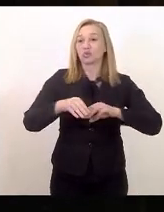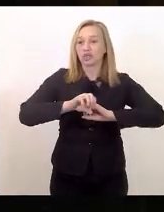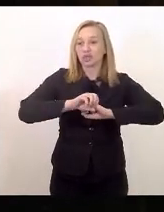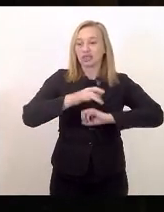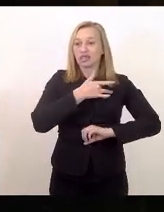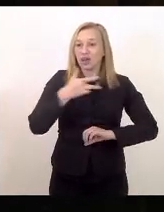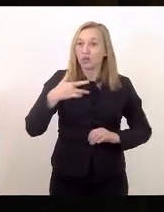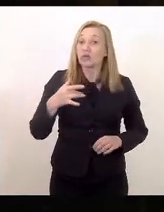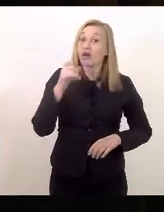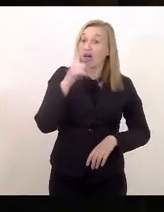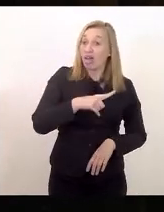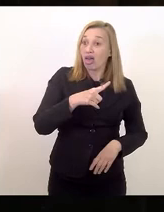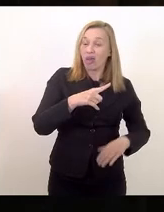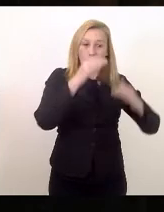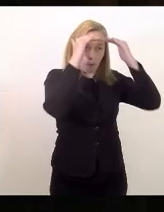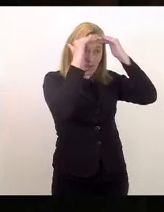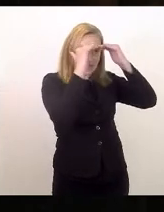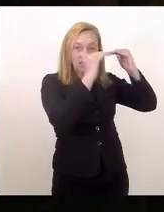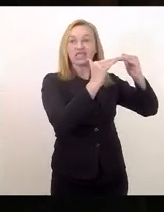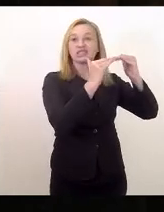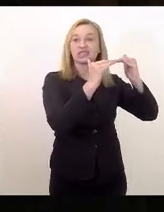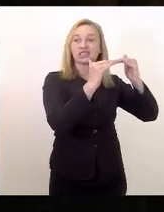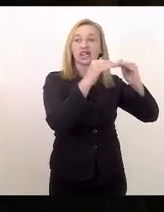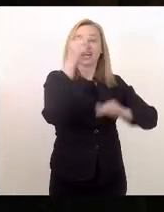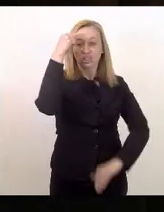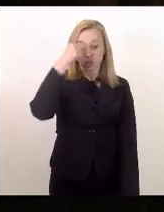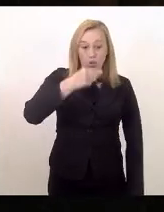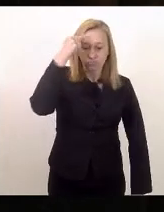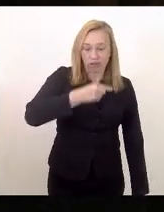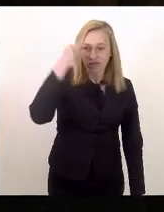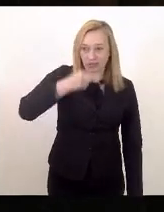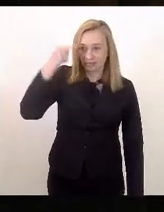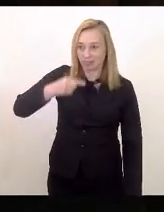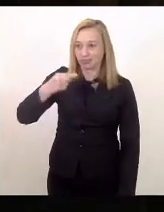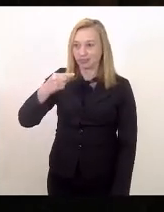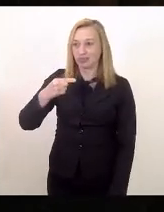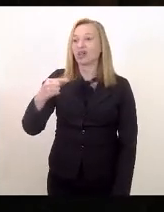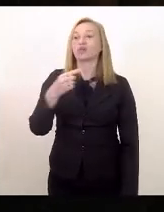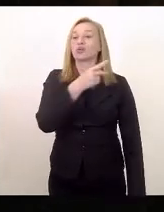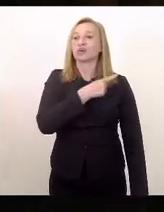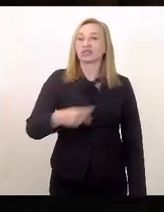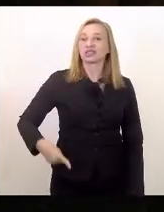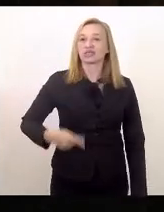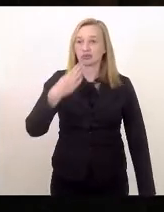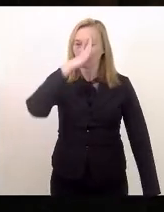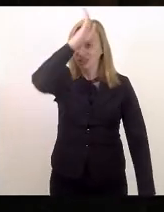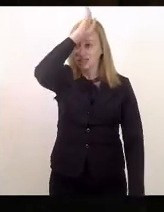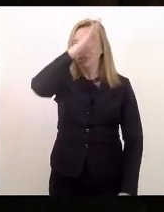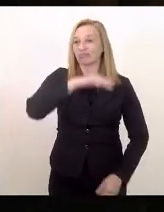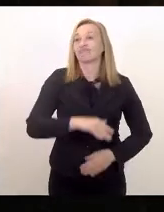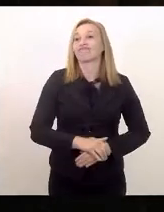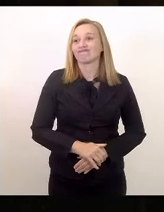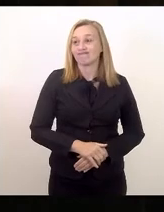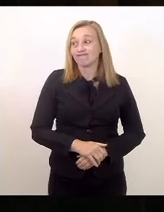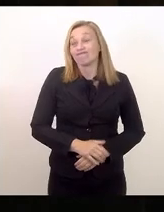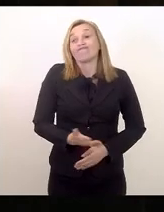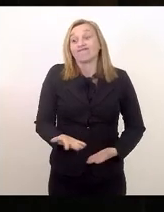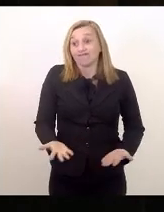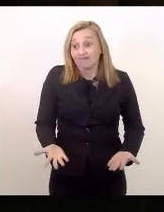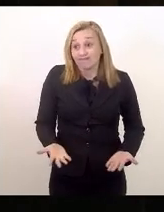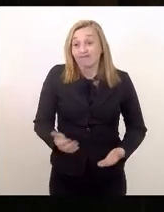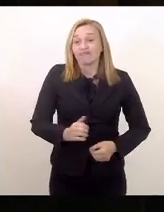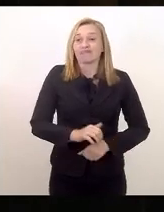ele era cumpridor de ordens do presidente Bolsonaro. Ora,